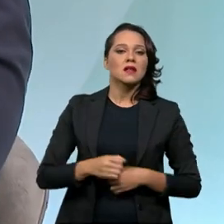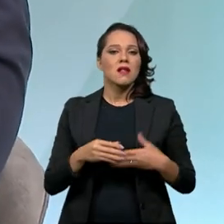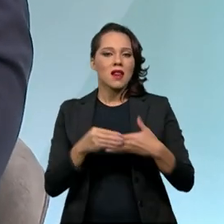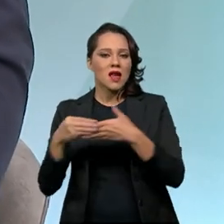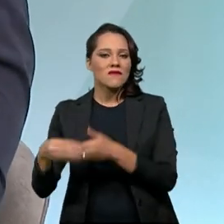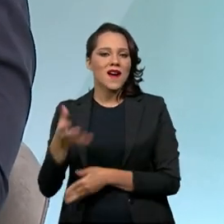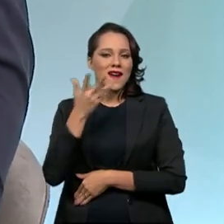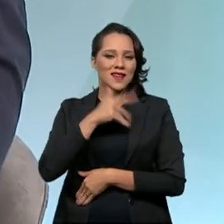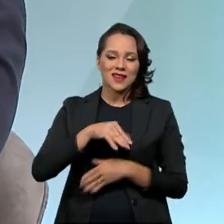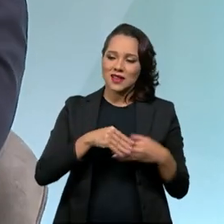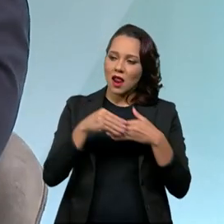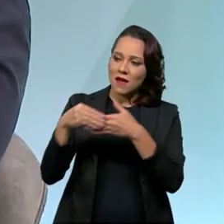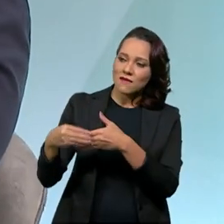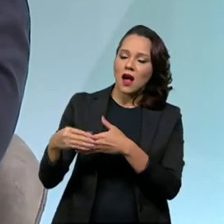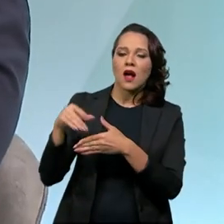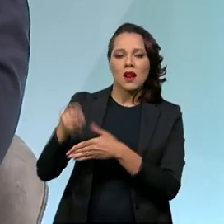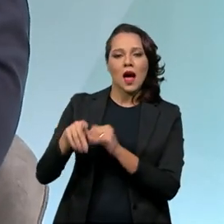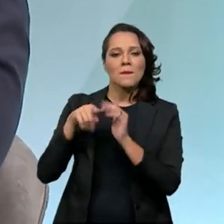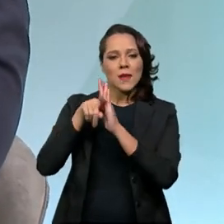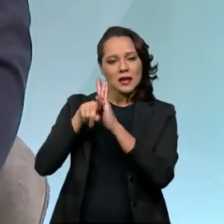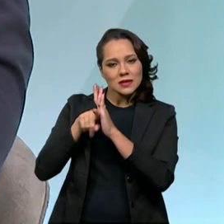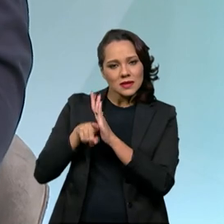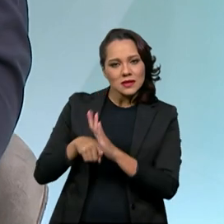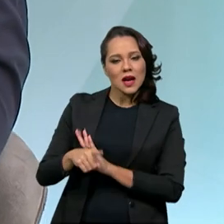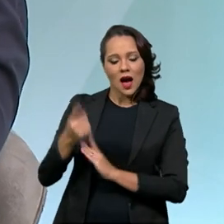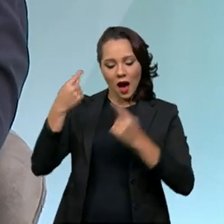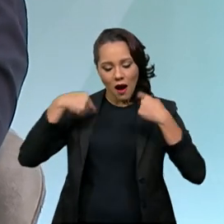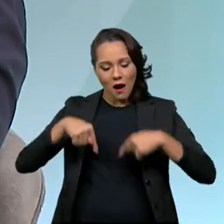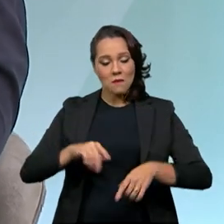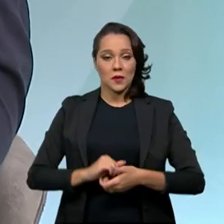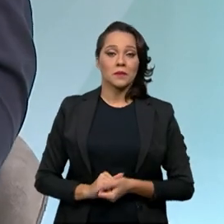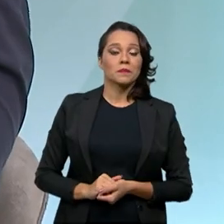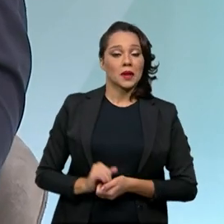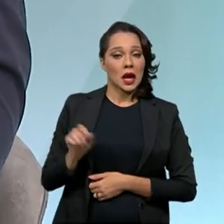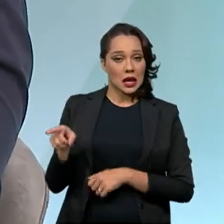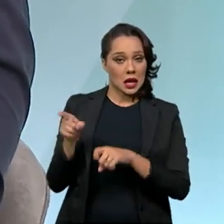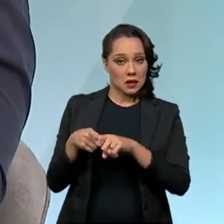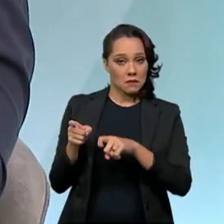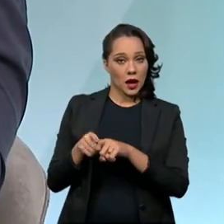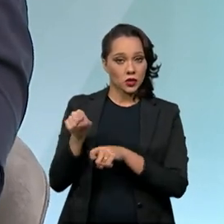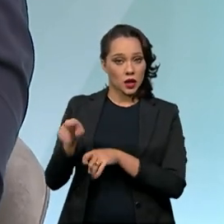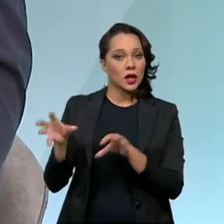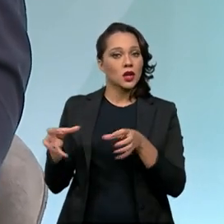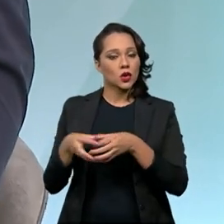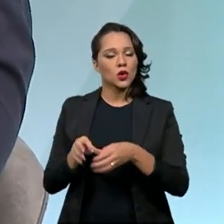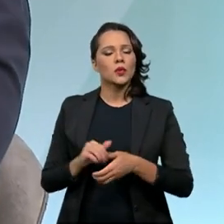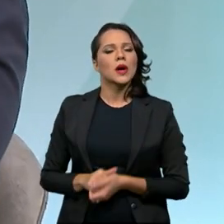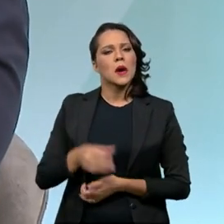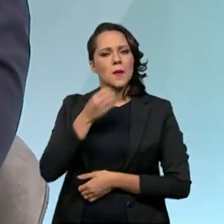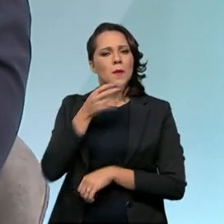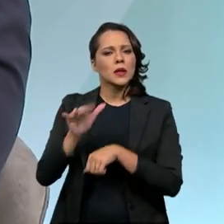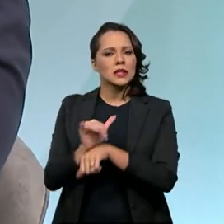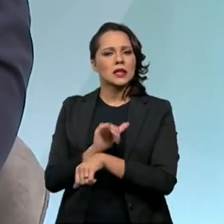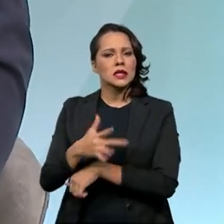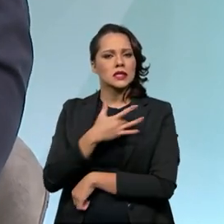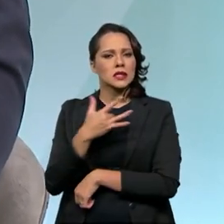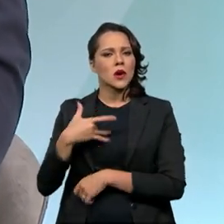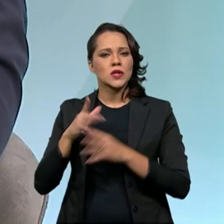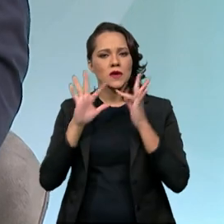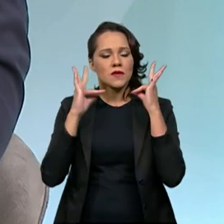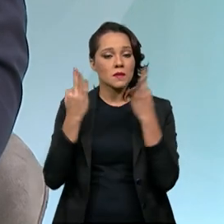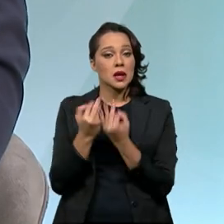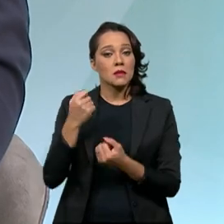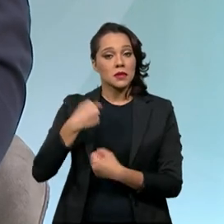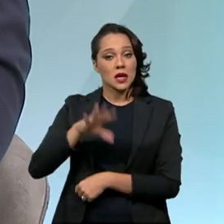a minha criança para fazer os seus exames periódicos. Então, aquele médico, aquela equipe, numa boa estratégia de saúde da família, ela tem que